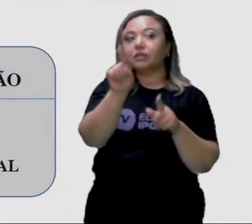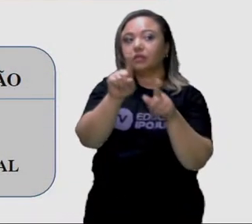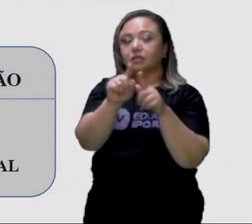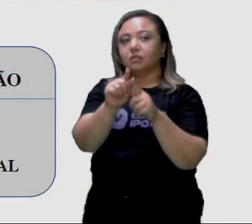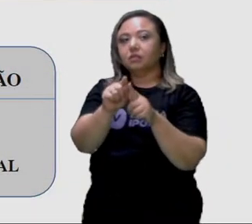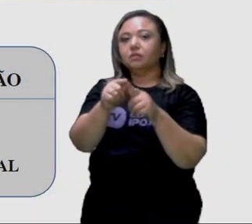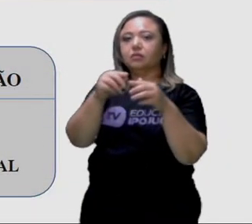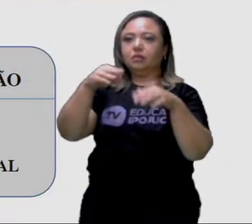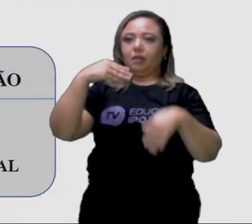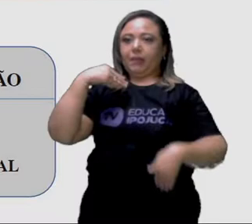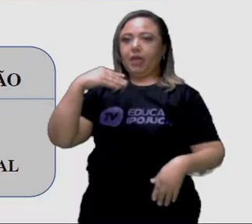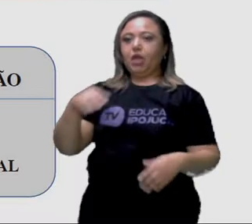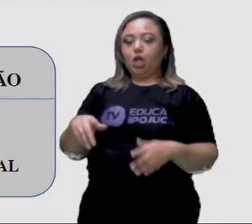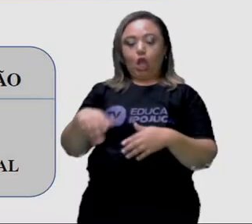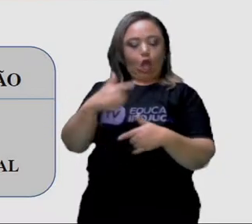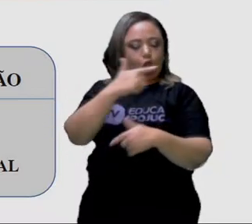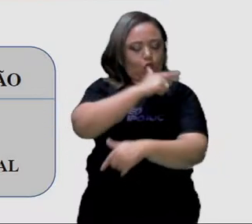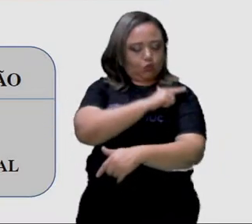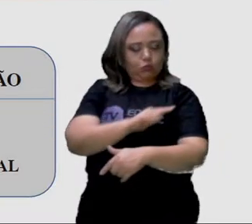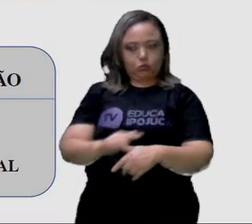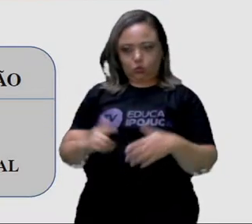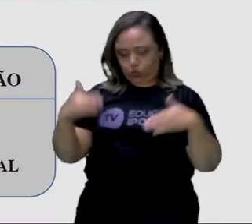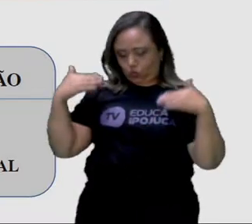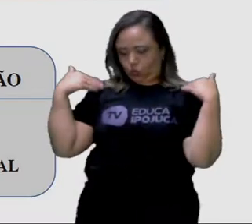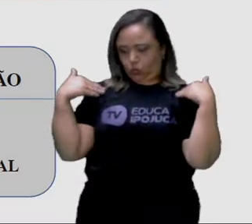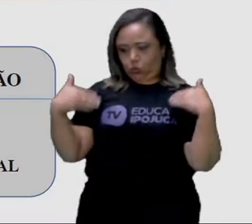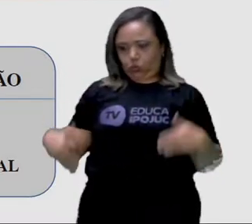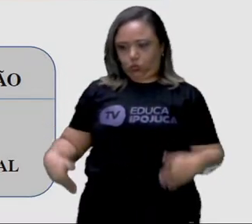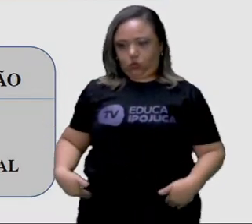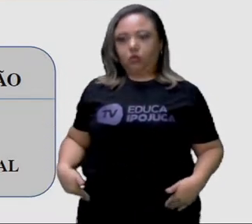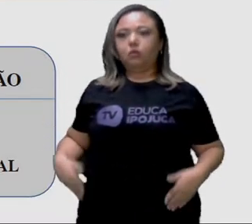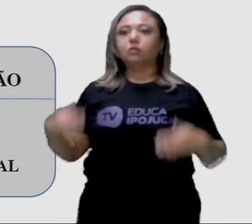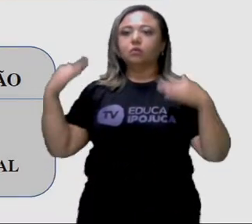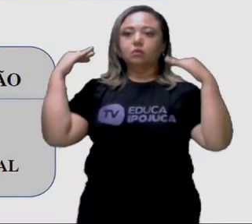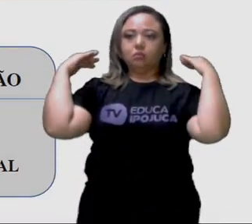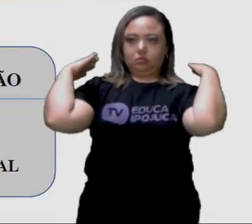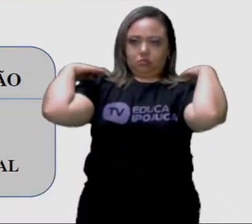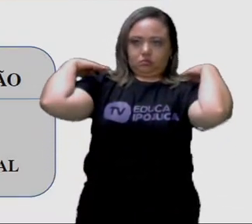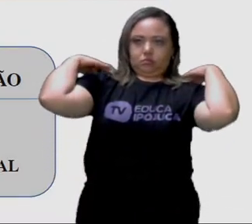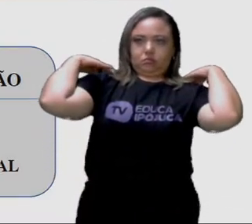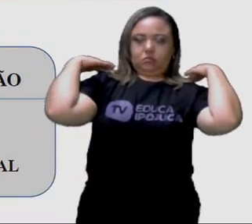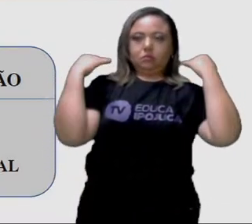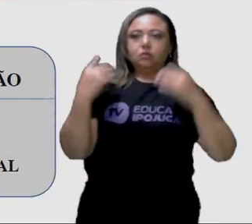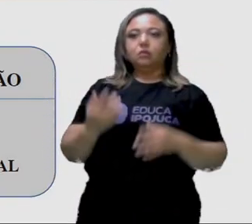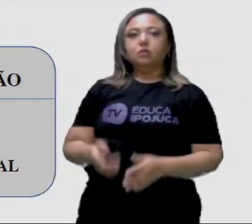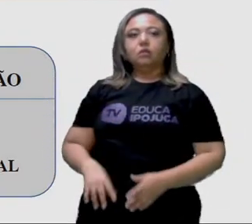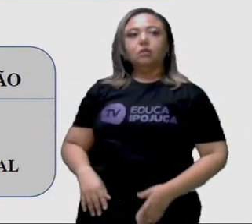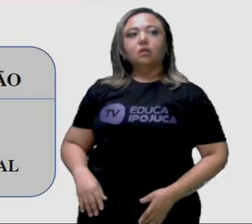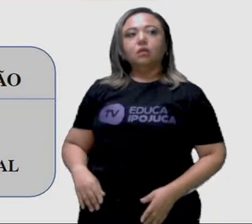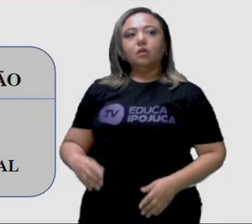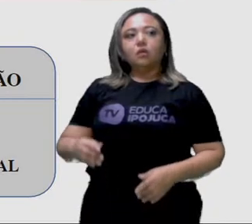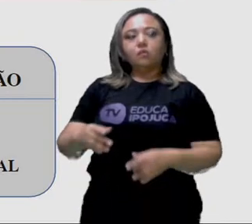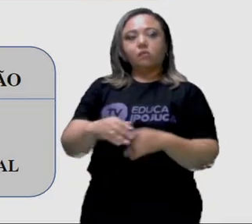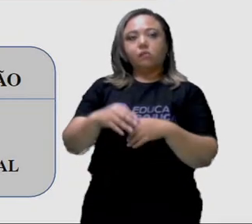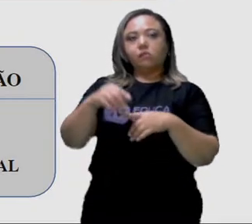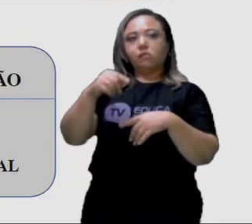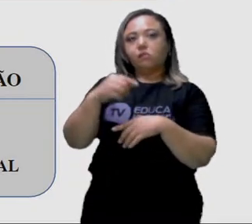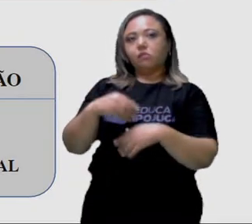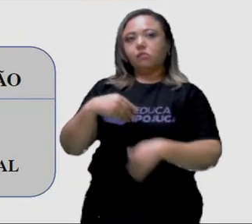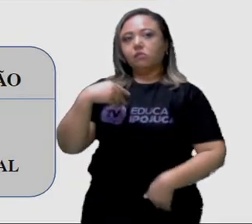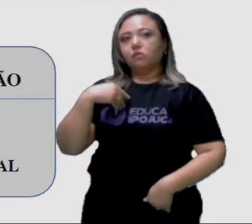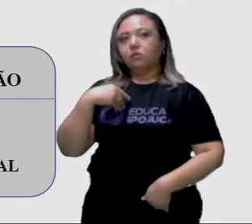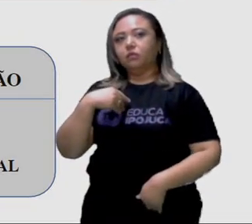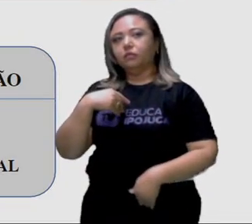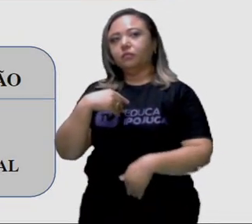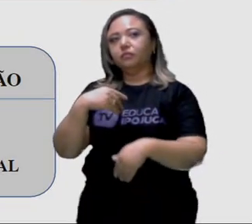reeducação postural, A questão da postura global, tá? O iso